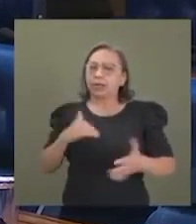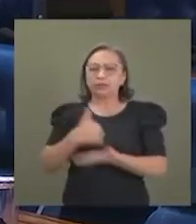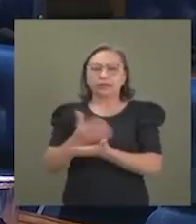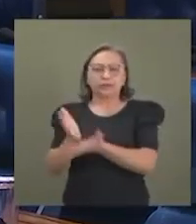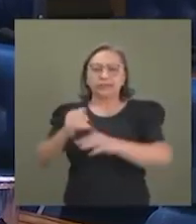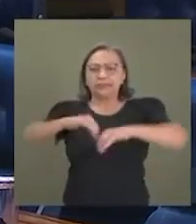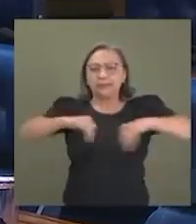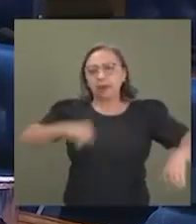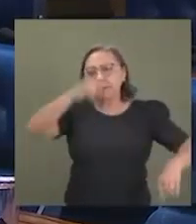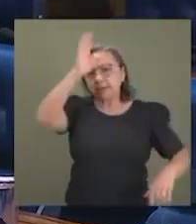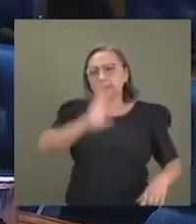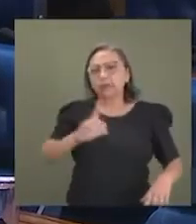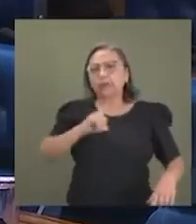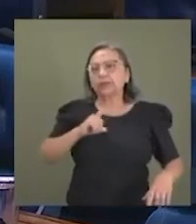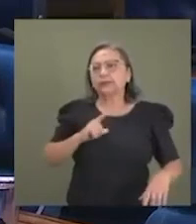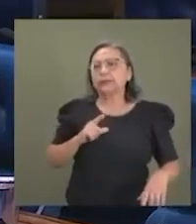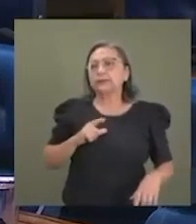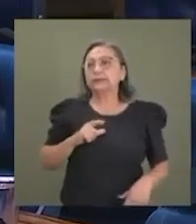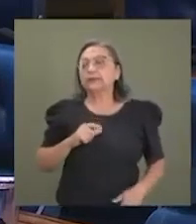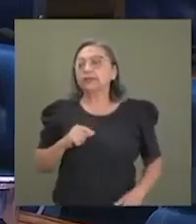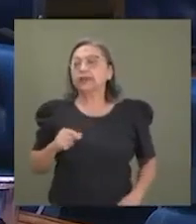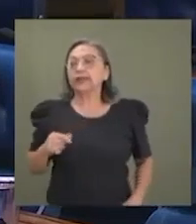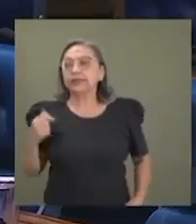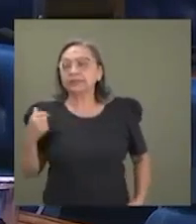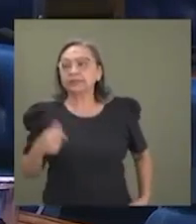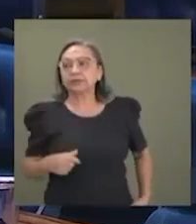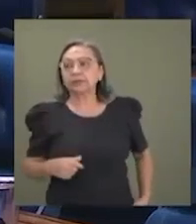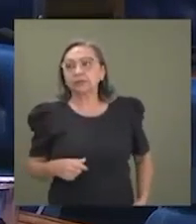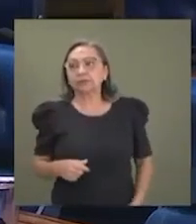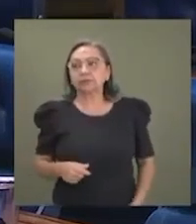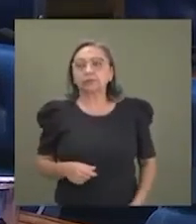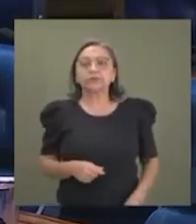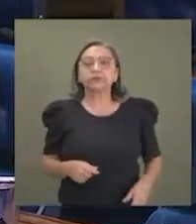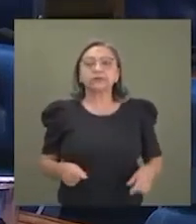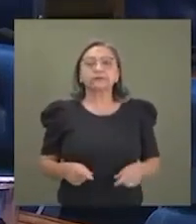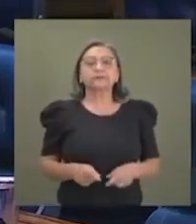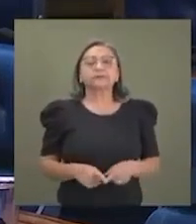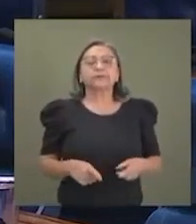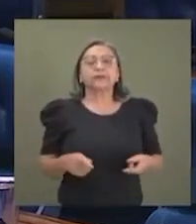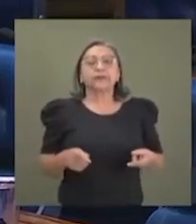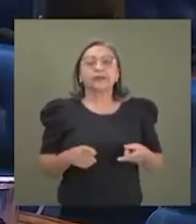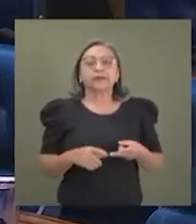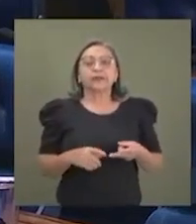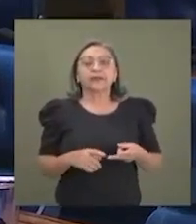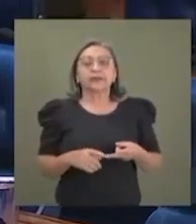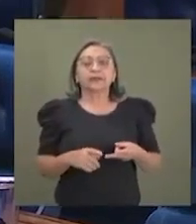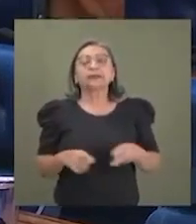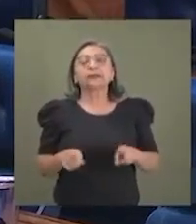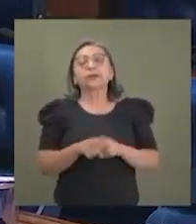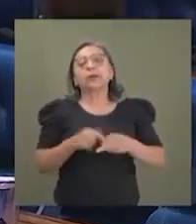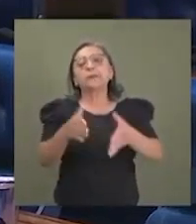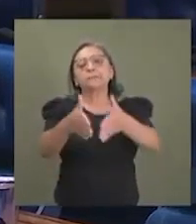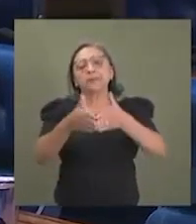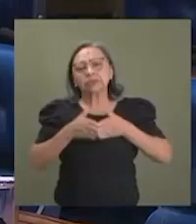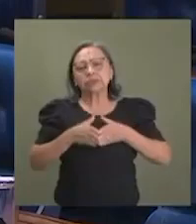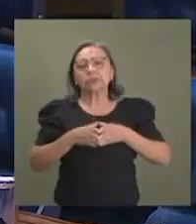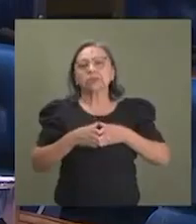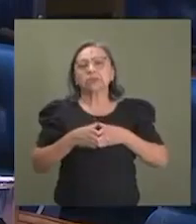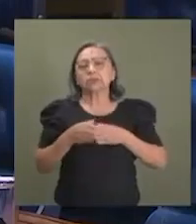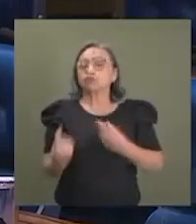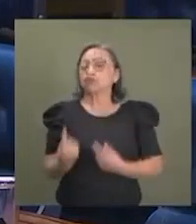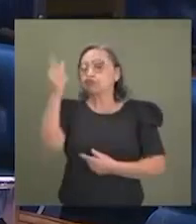o Brasil que tem uma língua única do época suíta. Eu queria até invocar um grande mineiro.